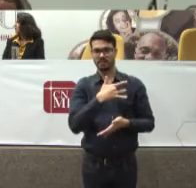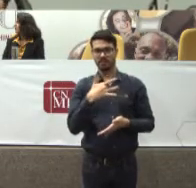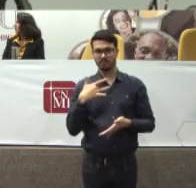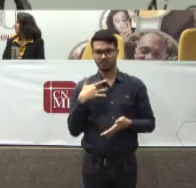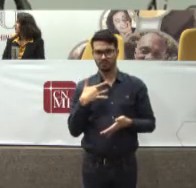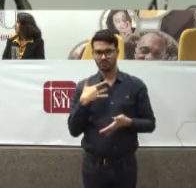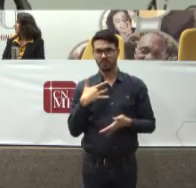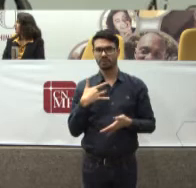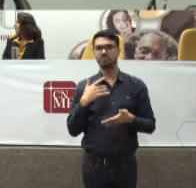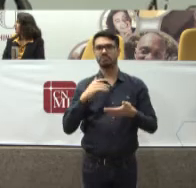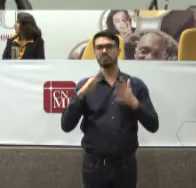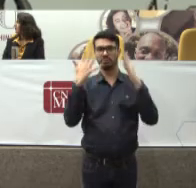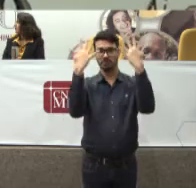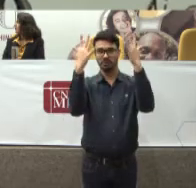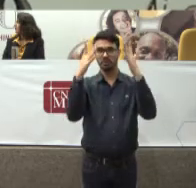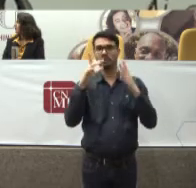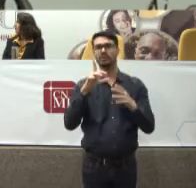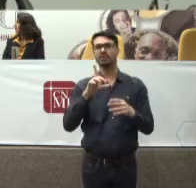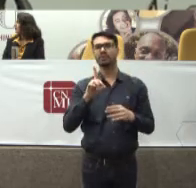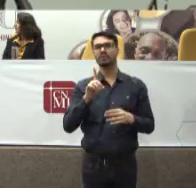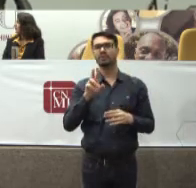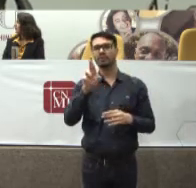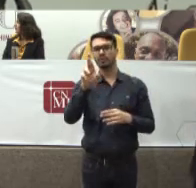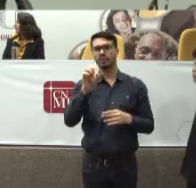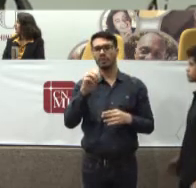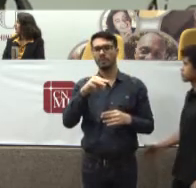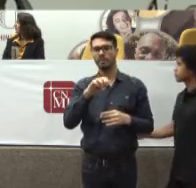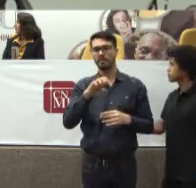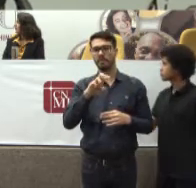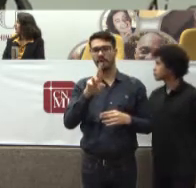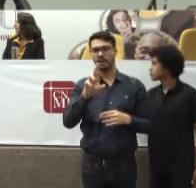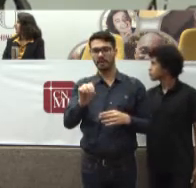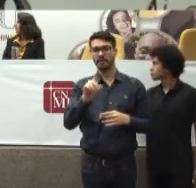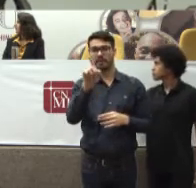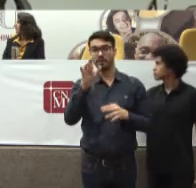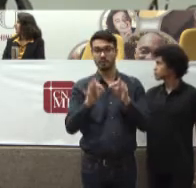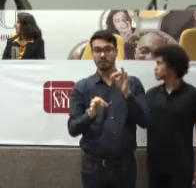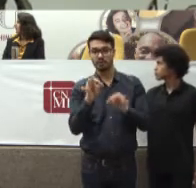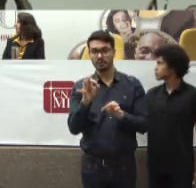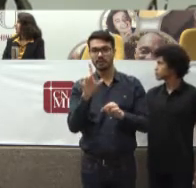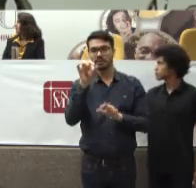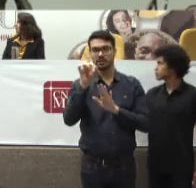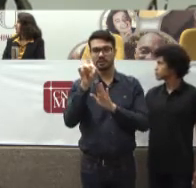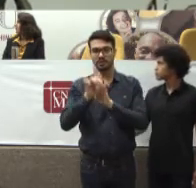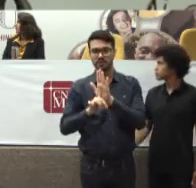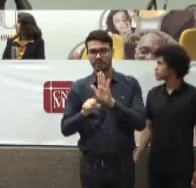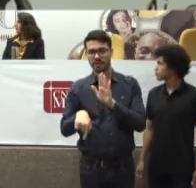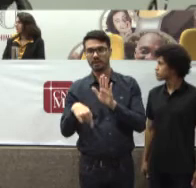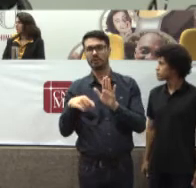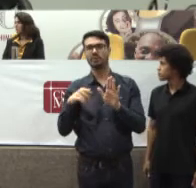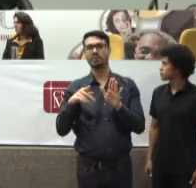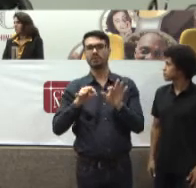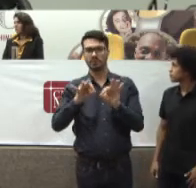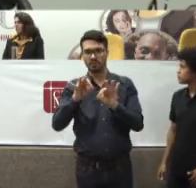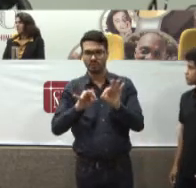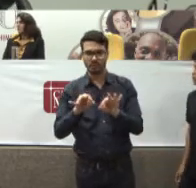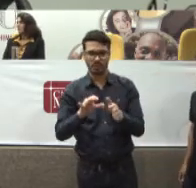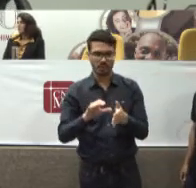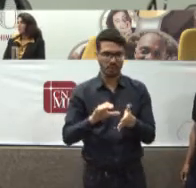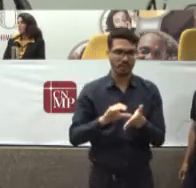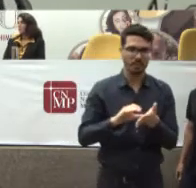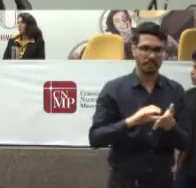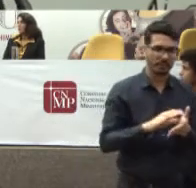Uma saudação especial A doutor Homero Lamarão Que é Juiz direito E coordenador Do comitê Da saúde Do